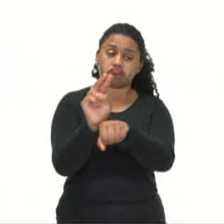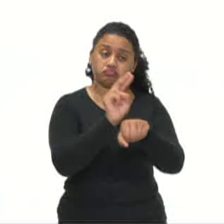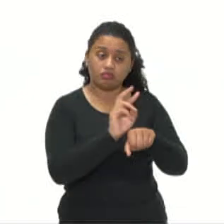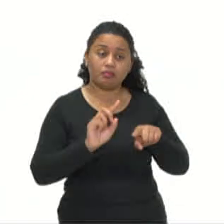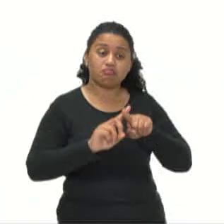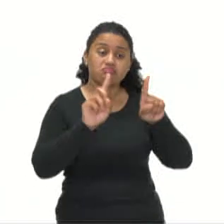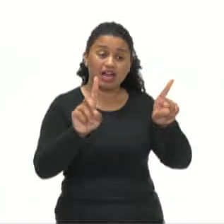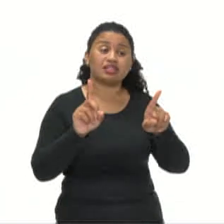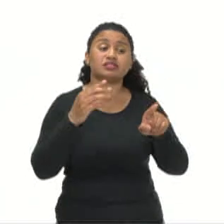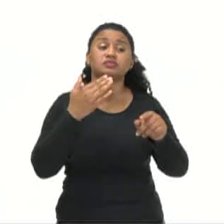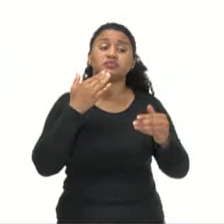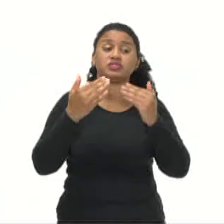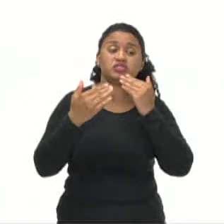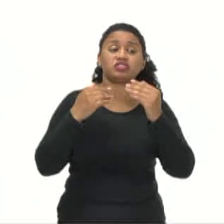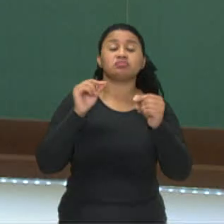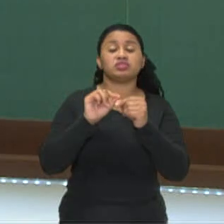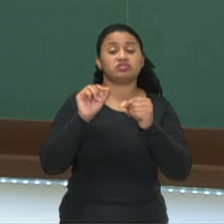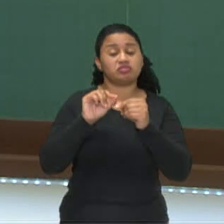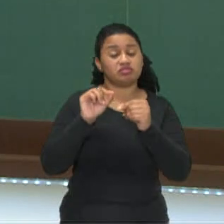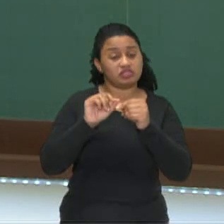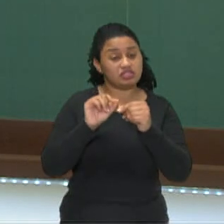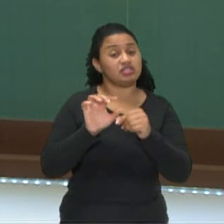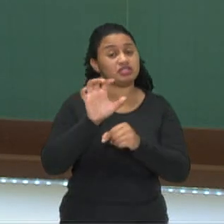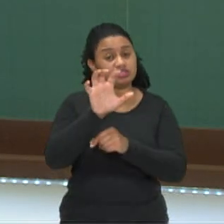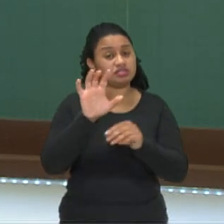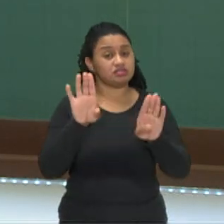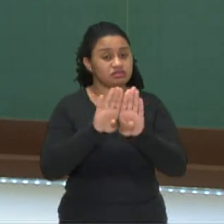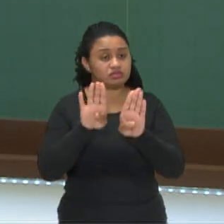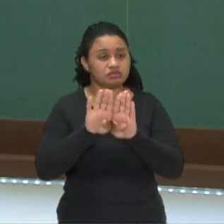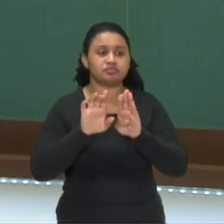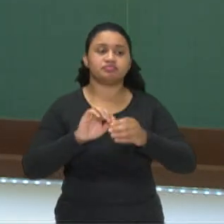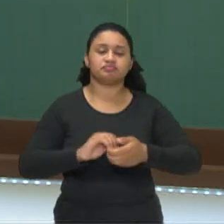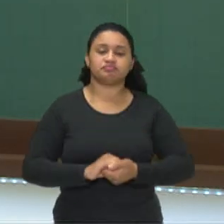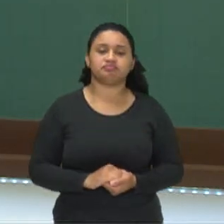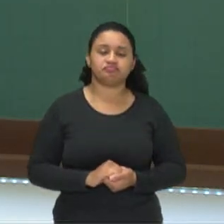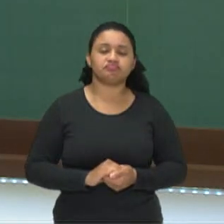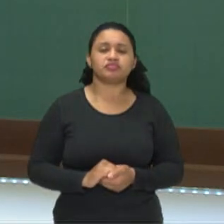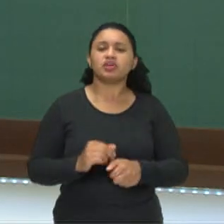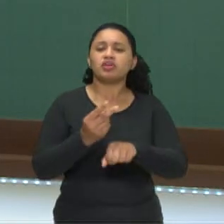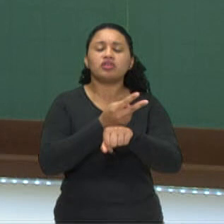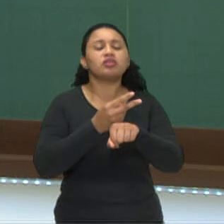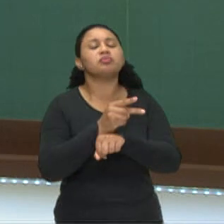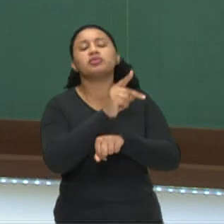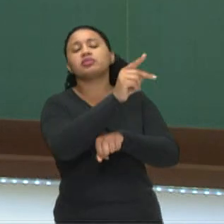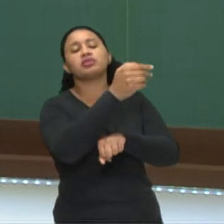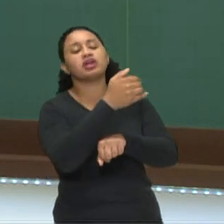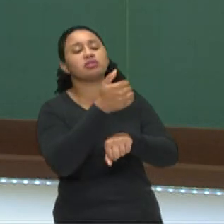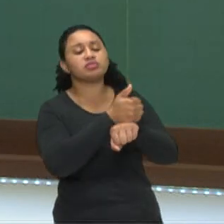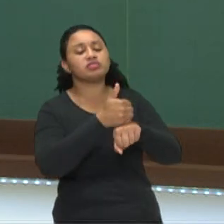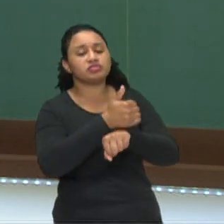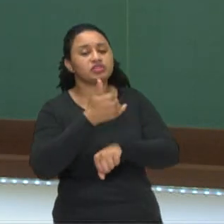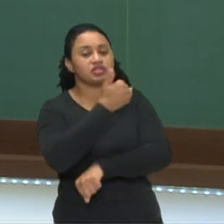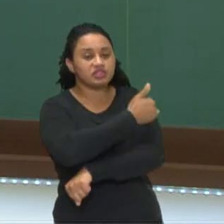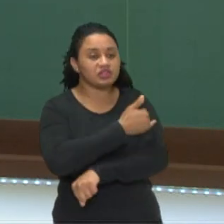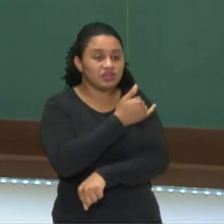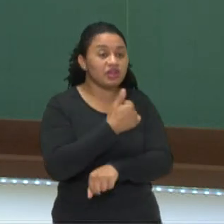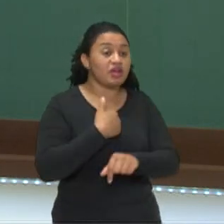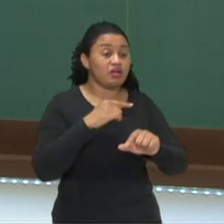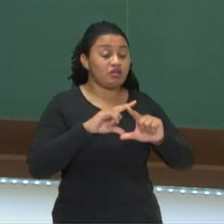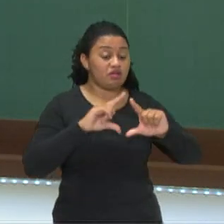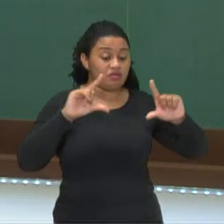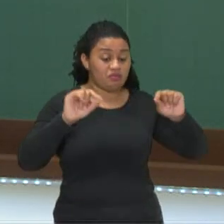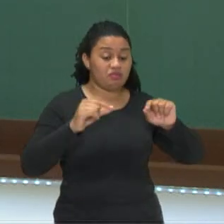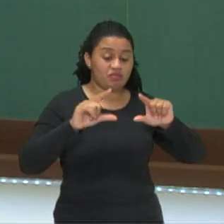Mesmo assim, decidiu fazer a mesma coisa. Foi procurar um tatuador com o recorte da